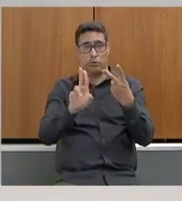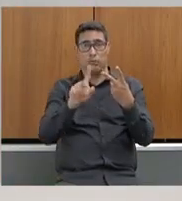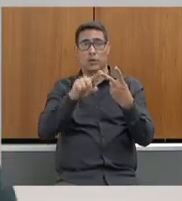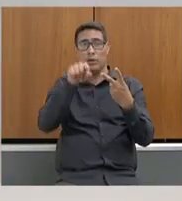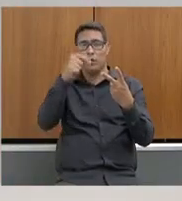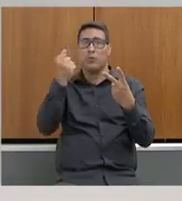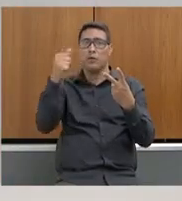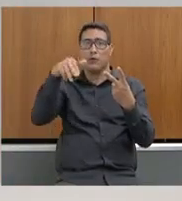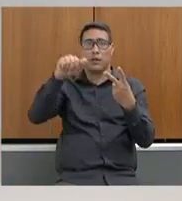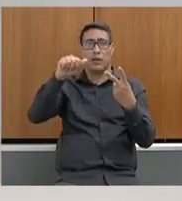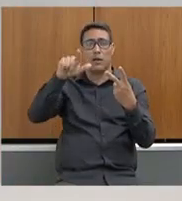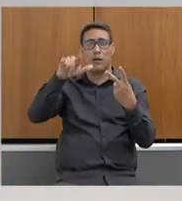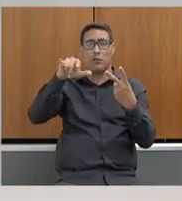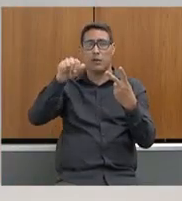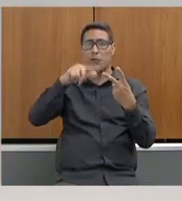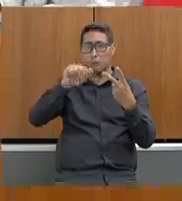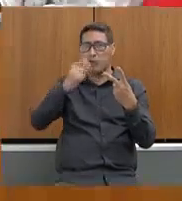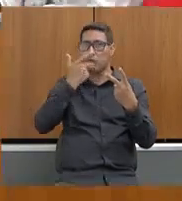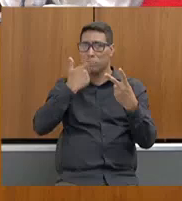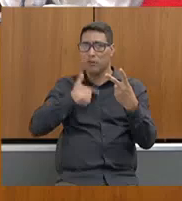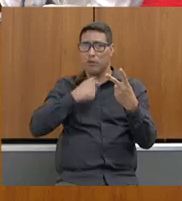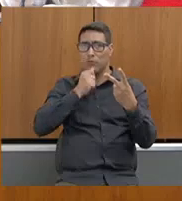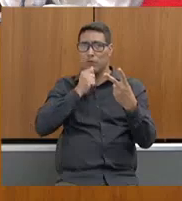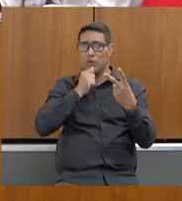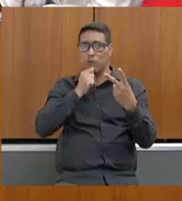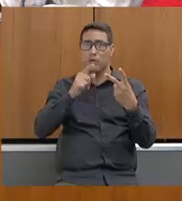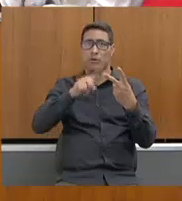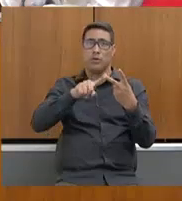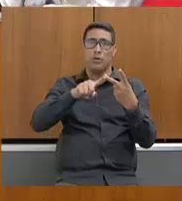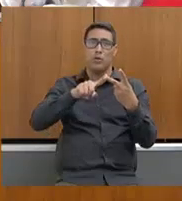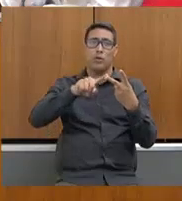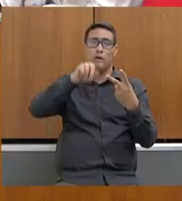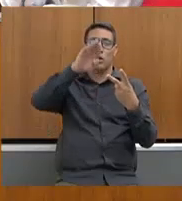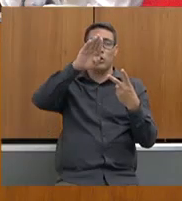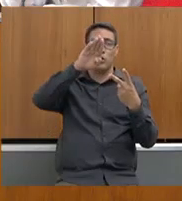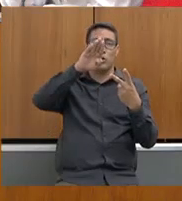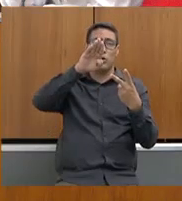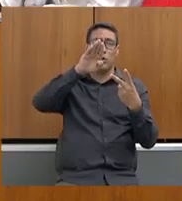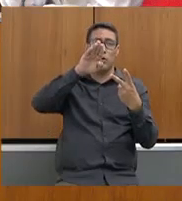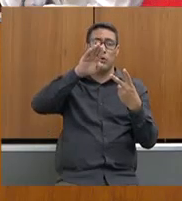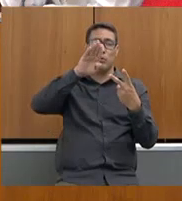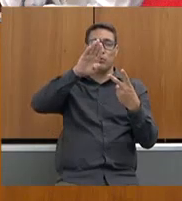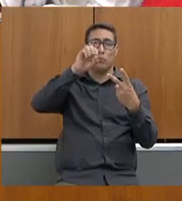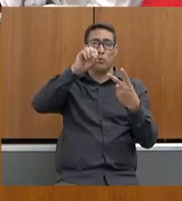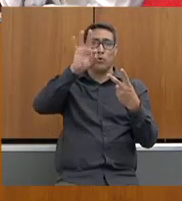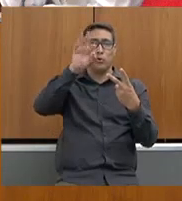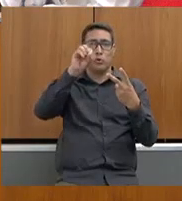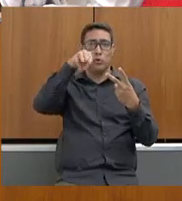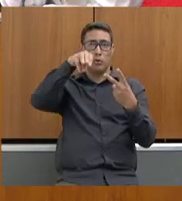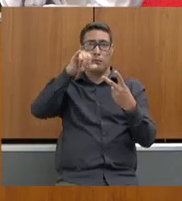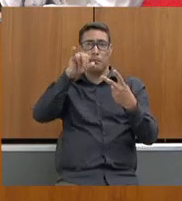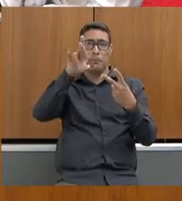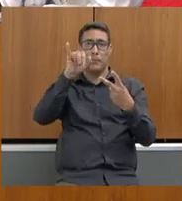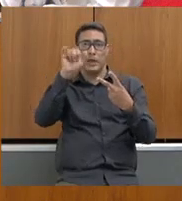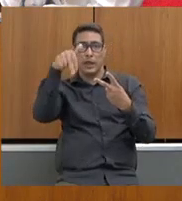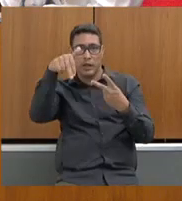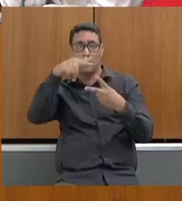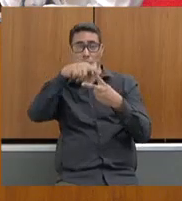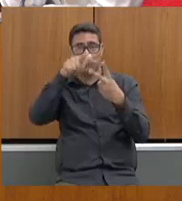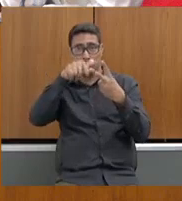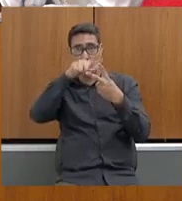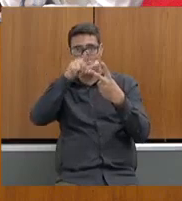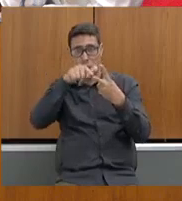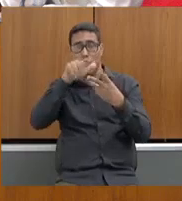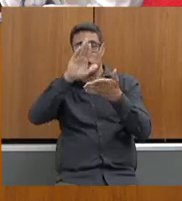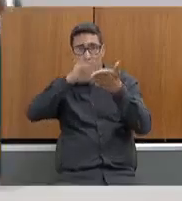Pode falar no microfone? Botou Mirim e Botou Mirim. Então, foram dois retirados naquela em função